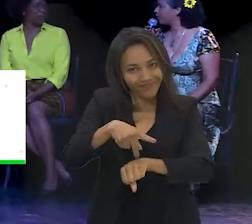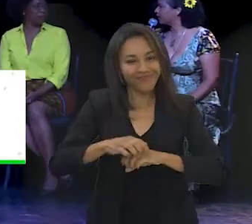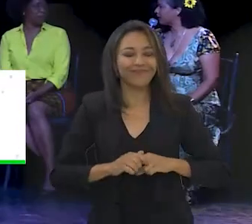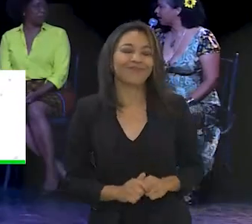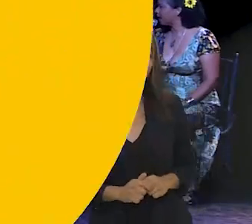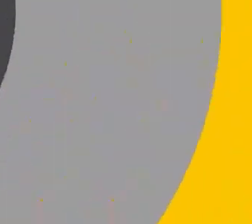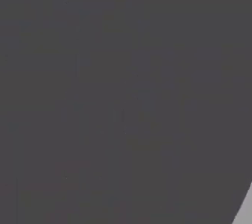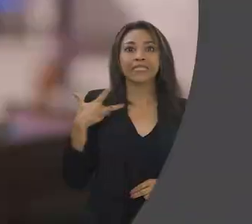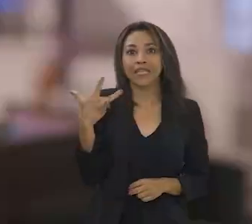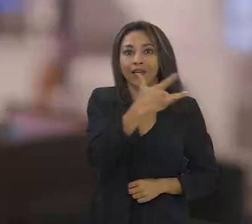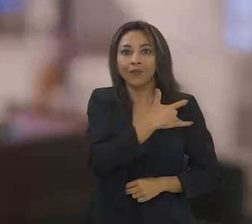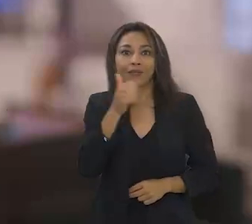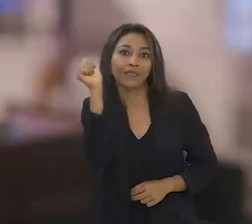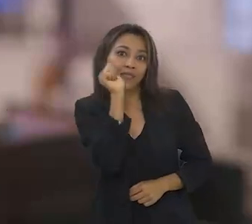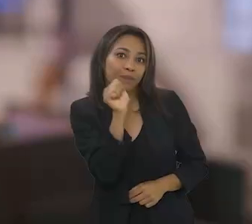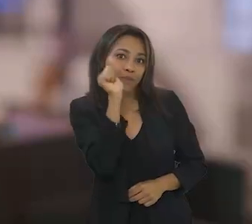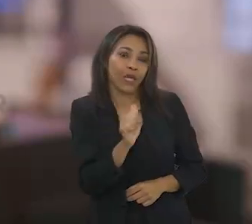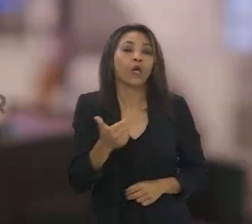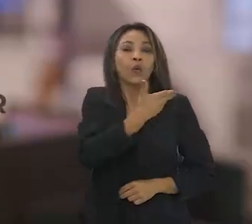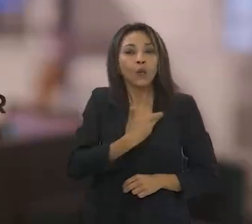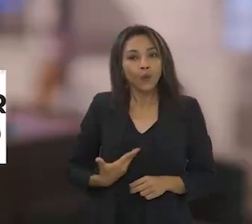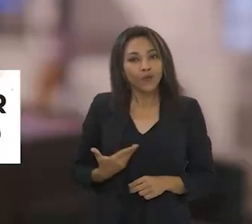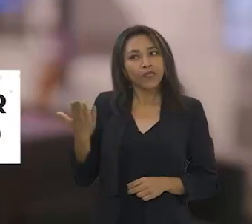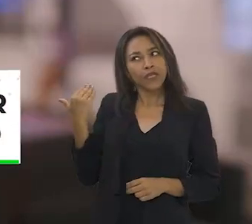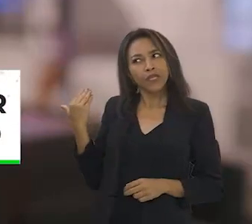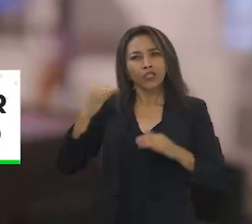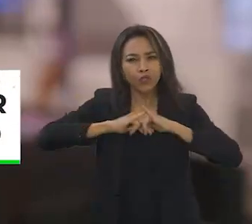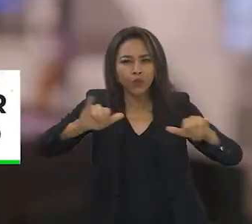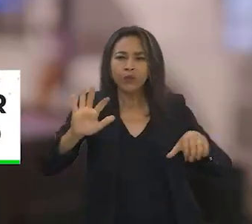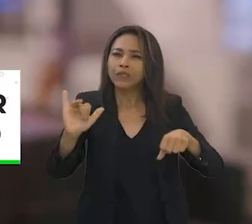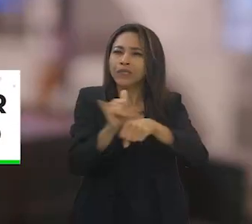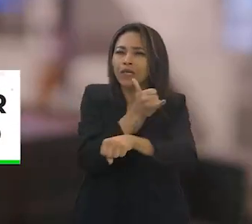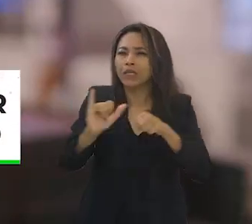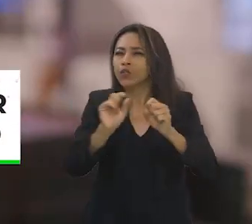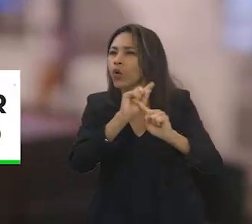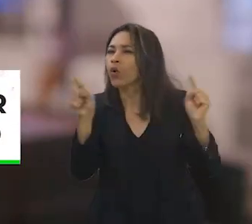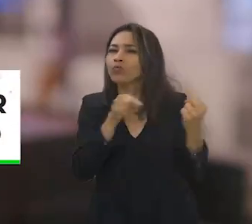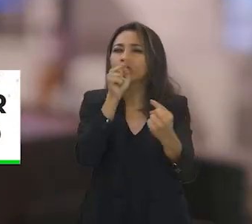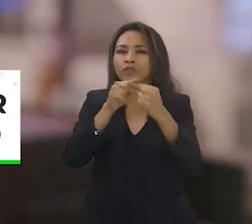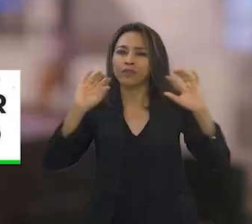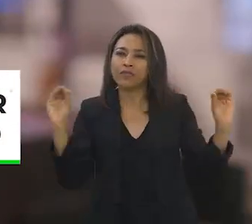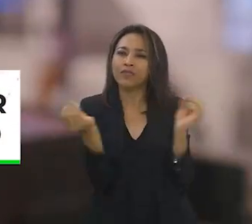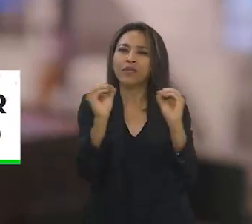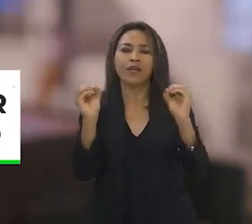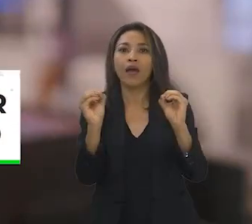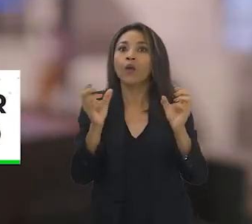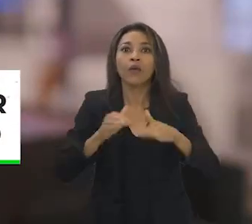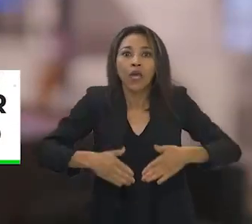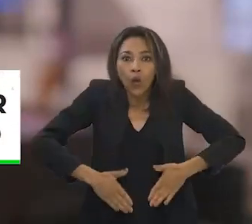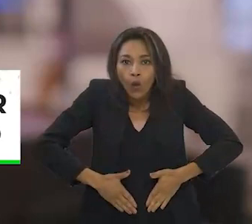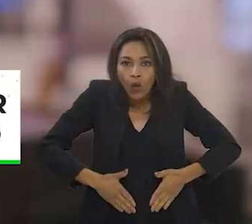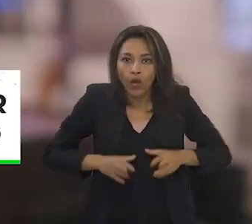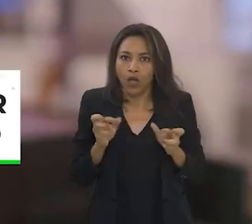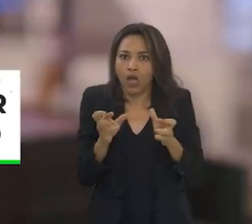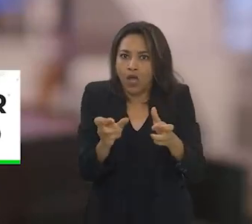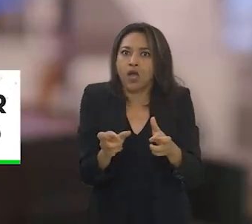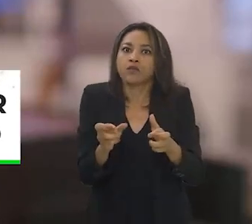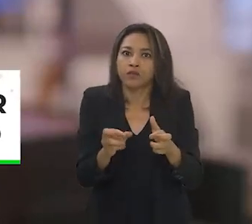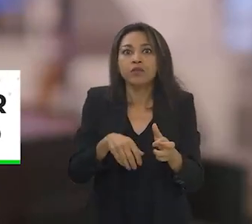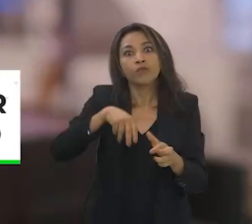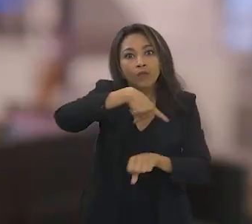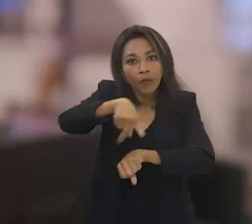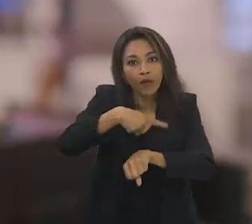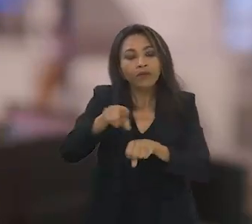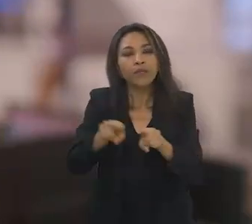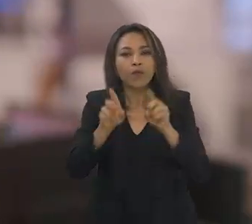nacional. Saúde da mulher. O governo lançou uma estratégia para zerar os casos de câncer do colo do útero no